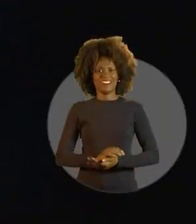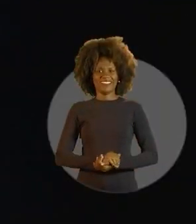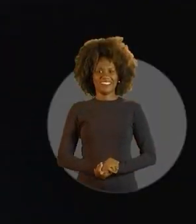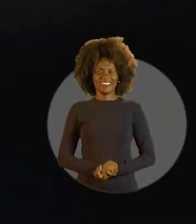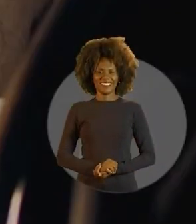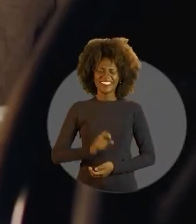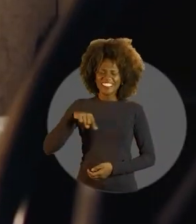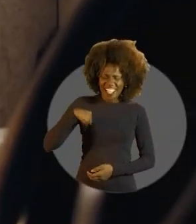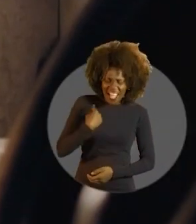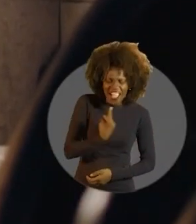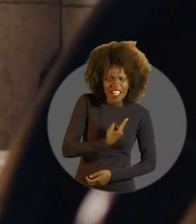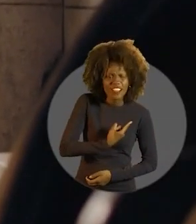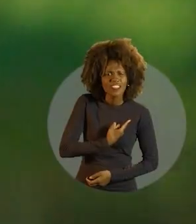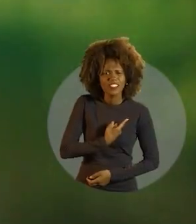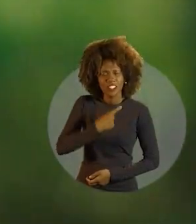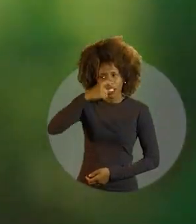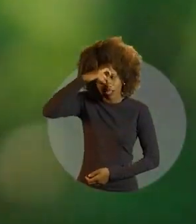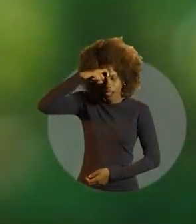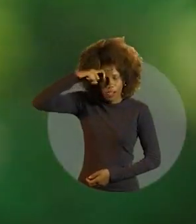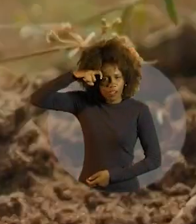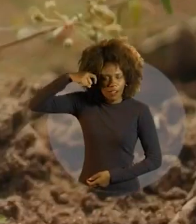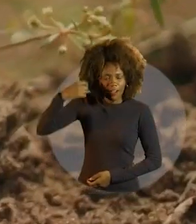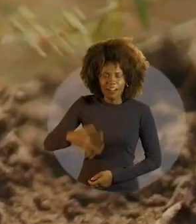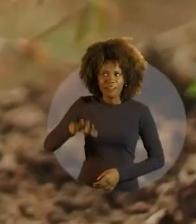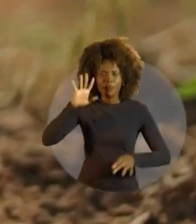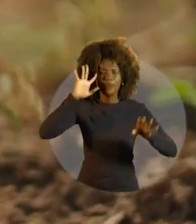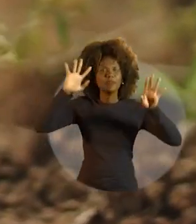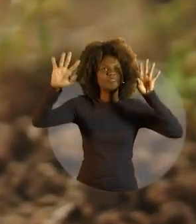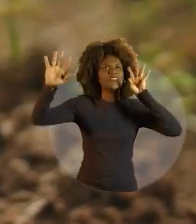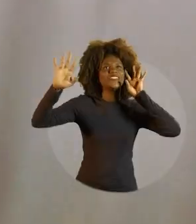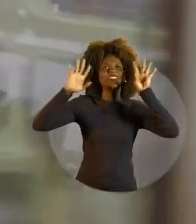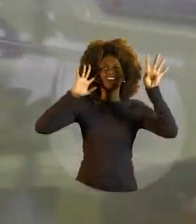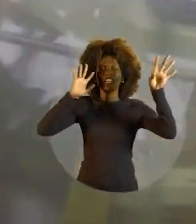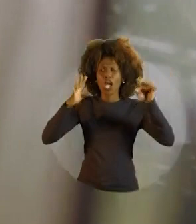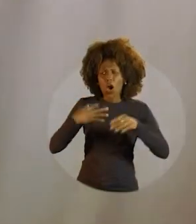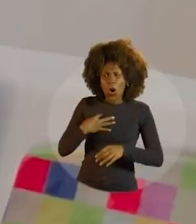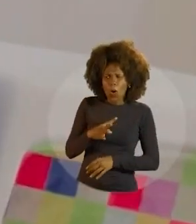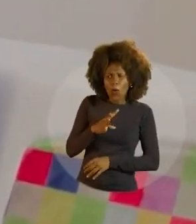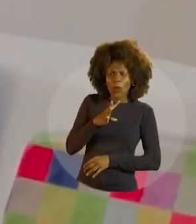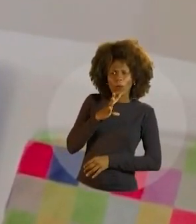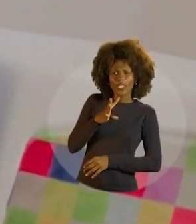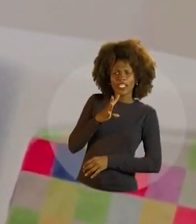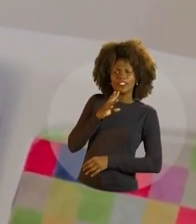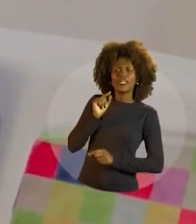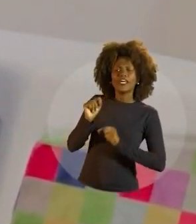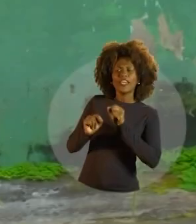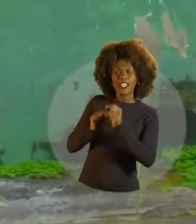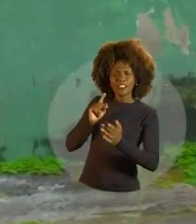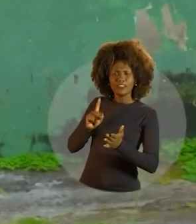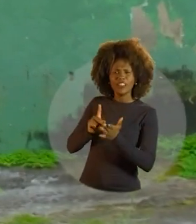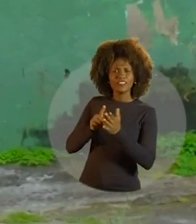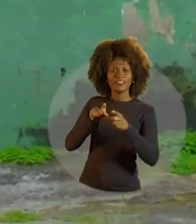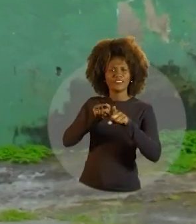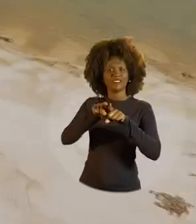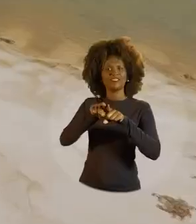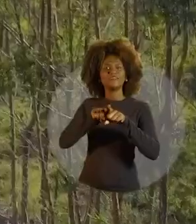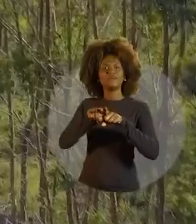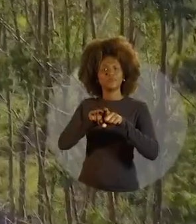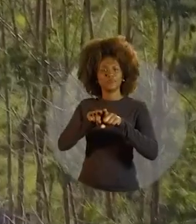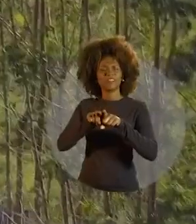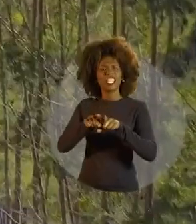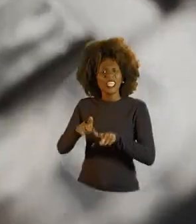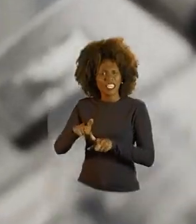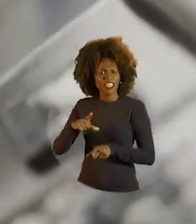A gente que rala e que sonha Conhece de longe um irmão